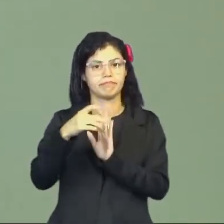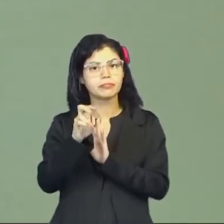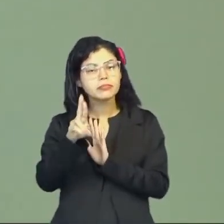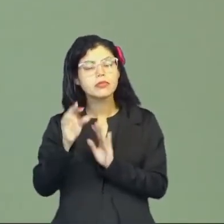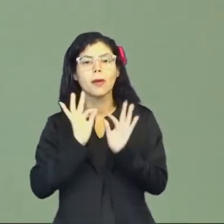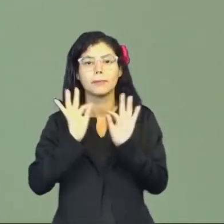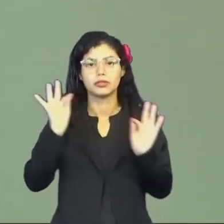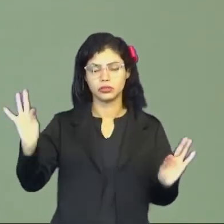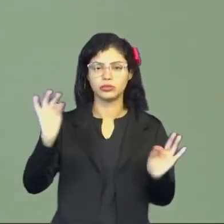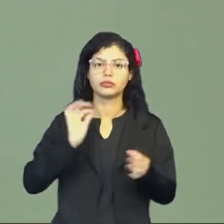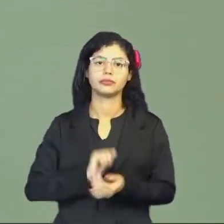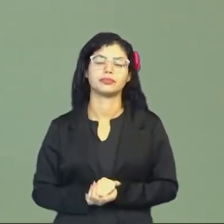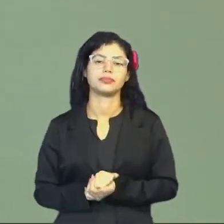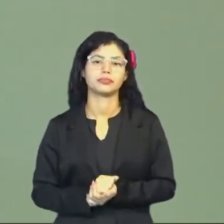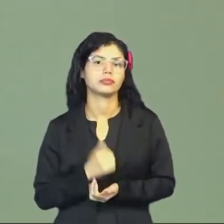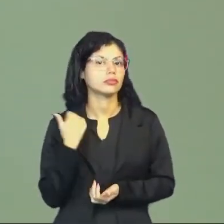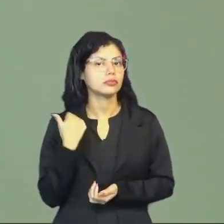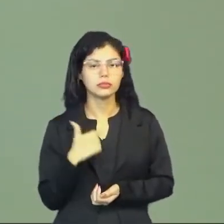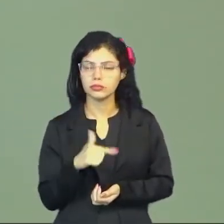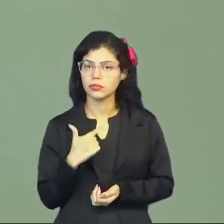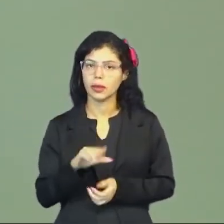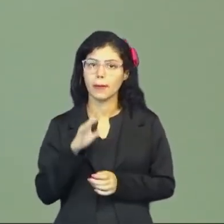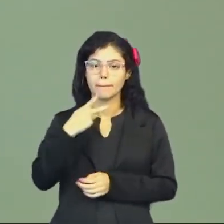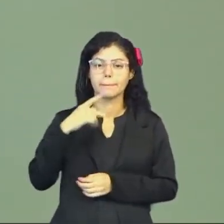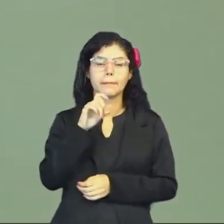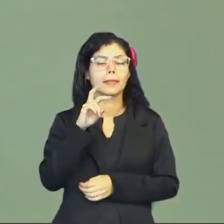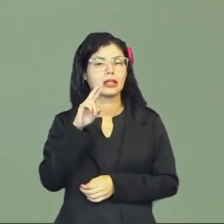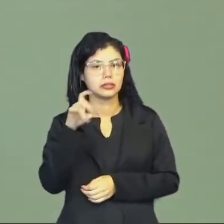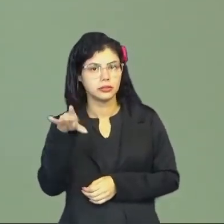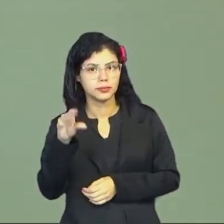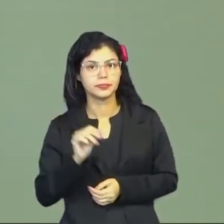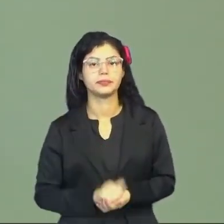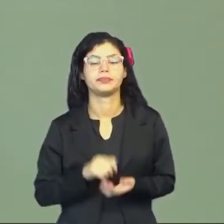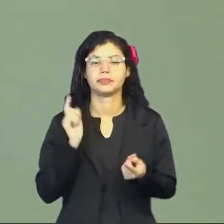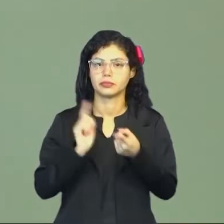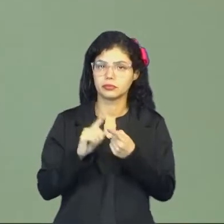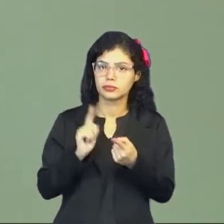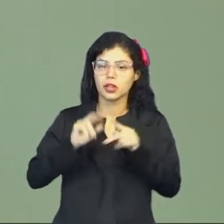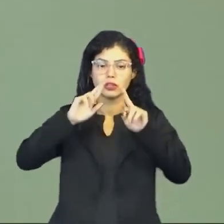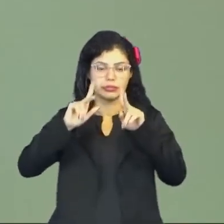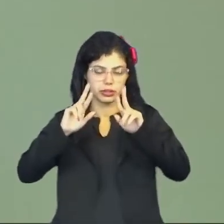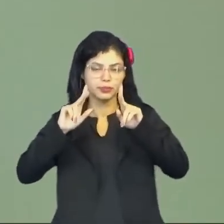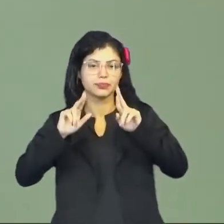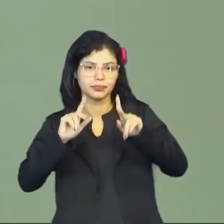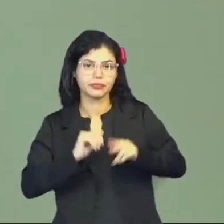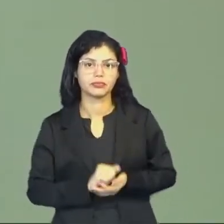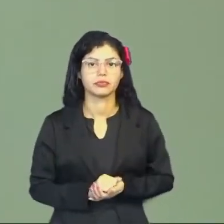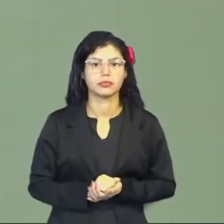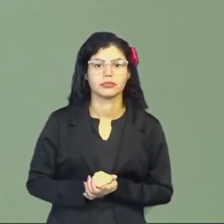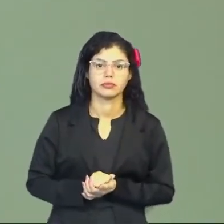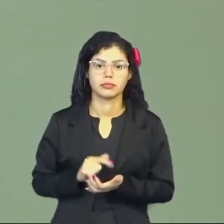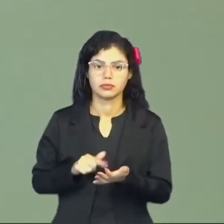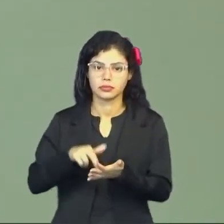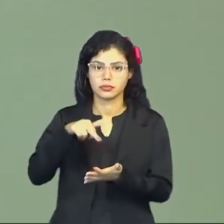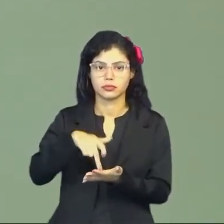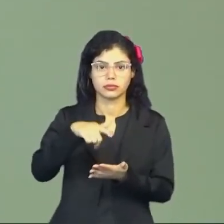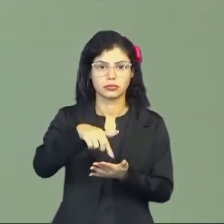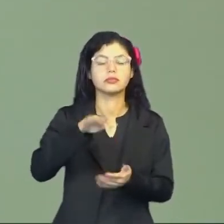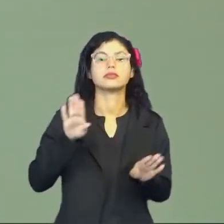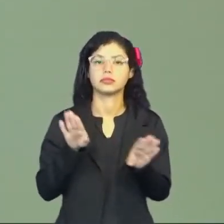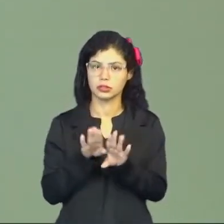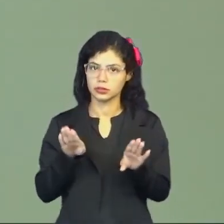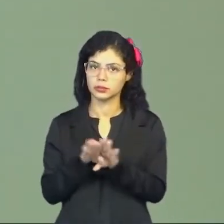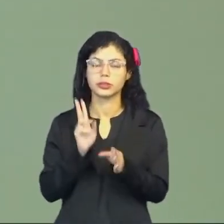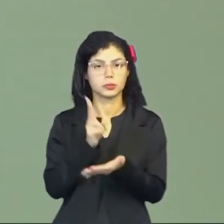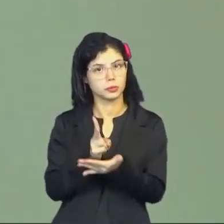Ela é uma medida, não padronizado, tá? Porque são diferentes. O passo, a gente andando,